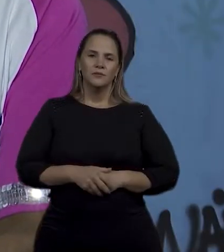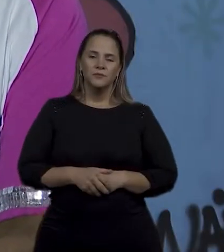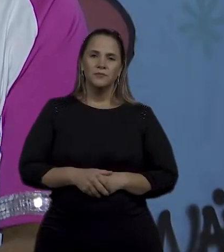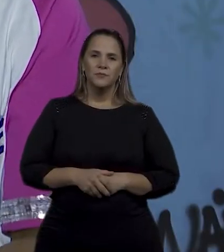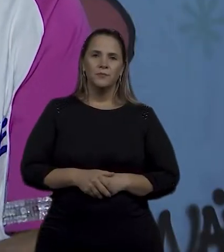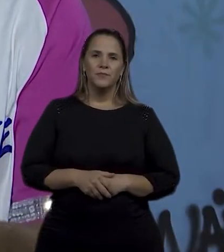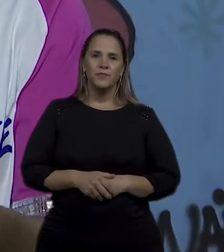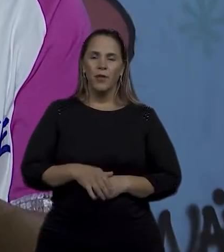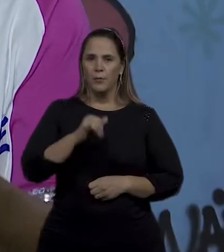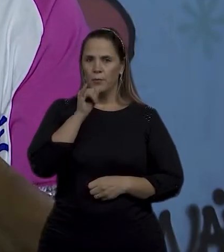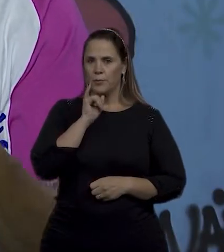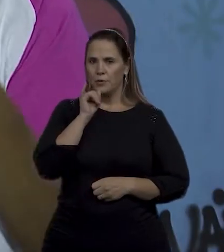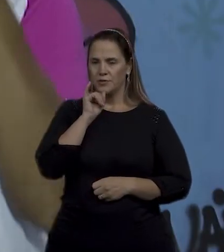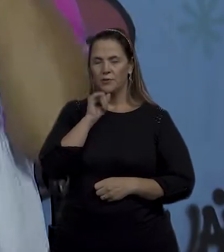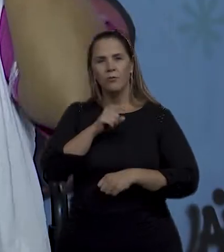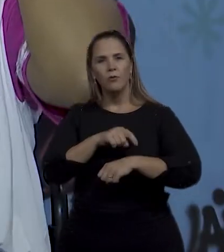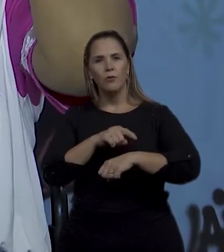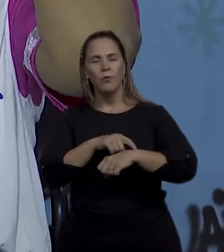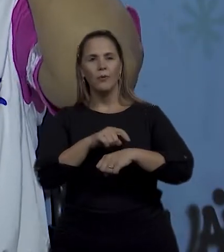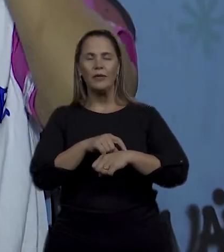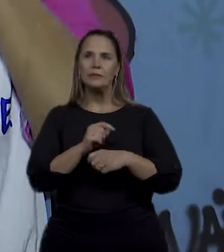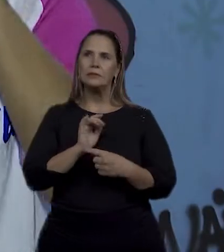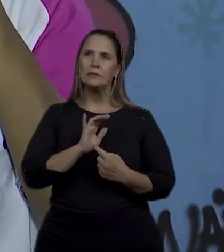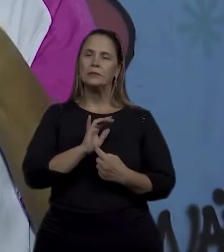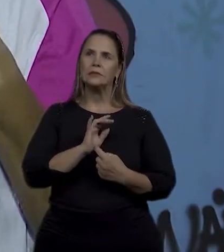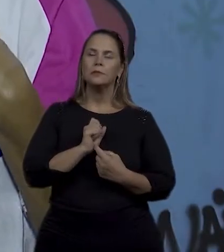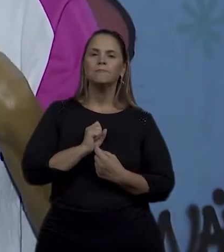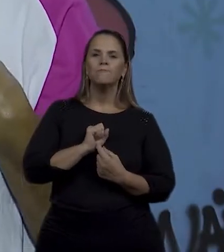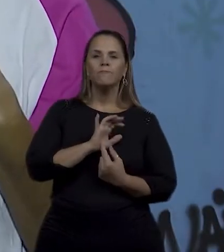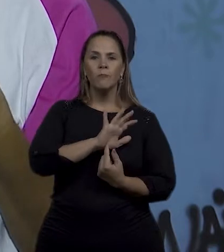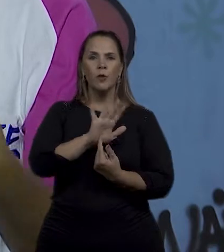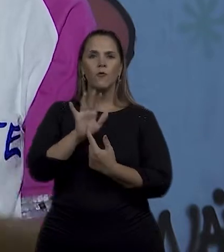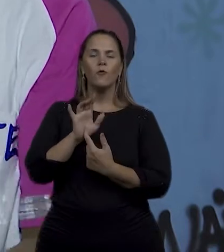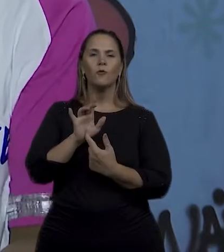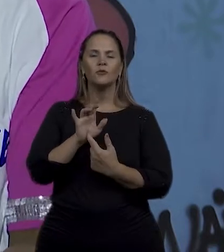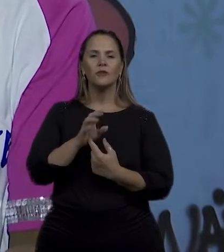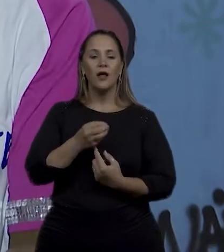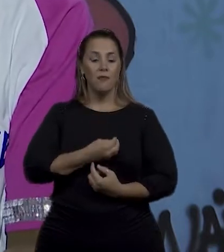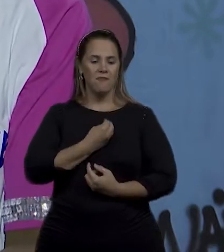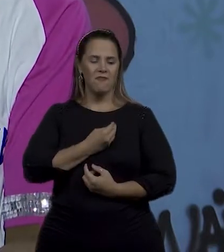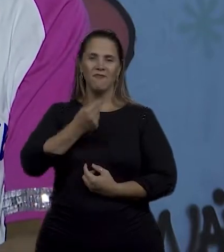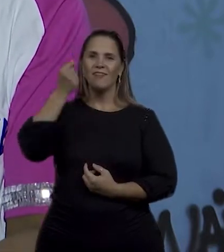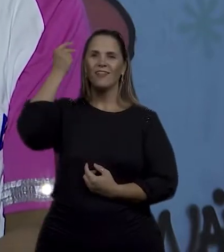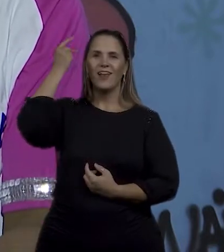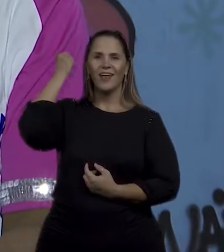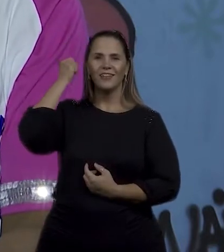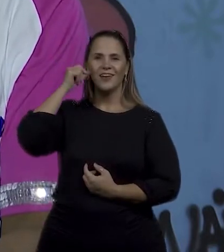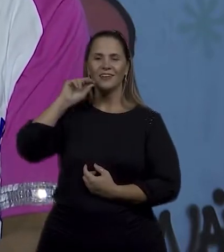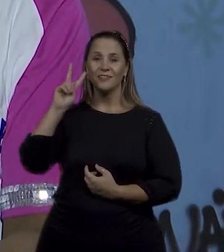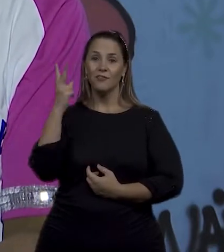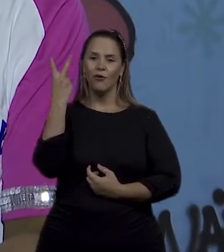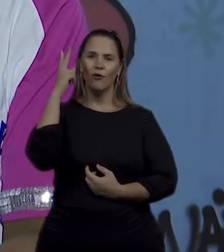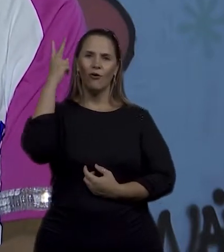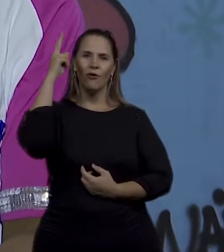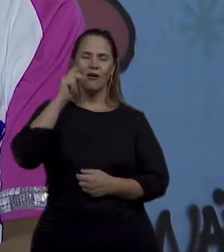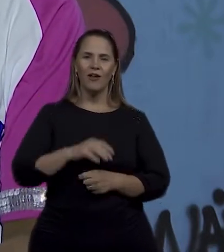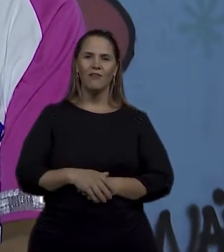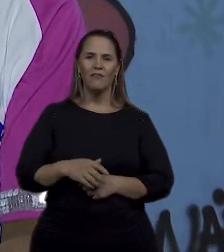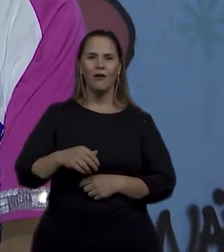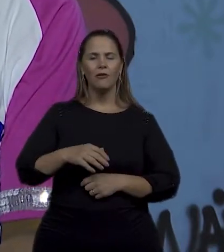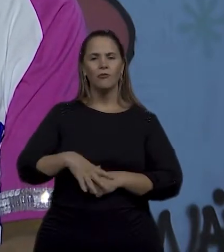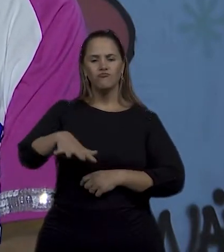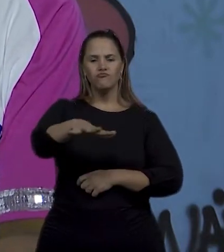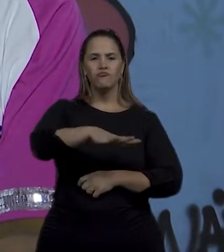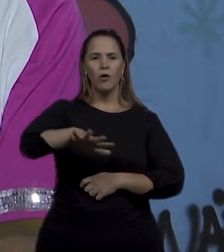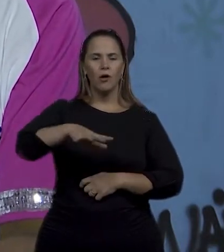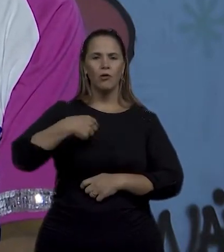você... Eu vou trazer aqui o que eu vivi, que foi o carnaval no parque, que a gente chegou a um